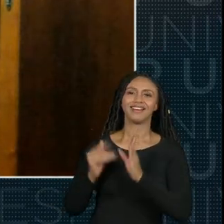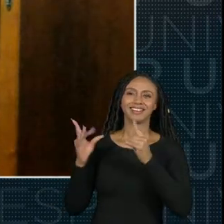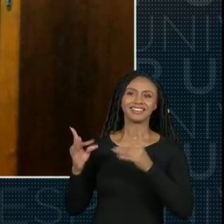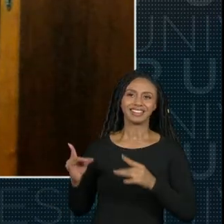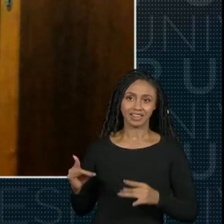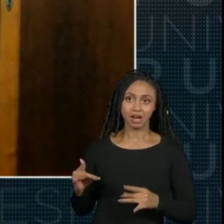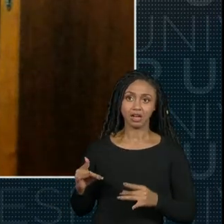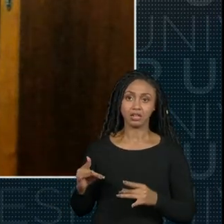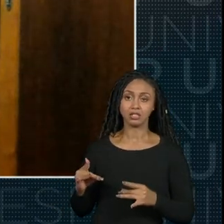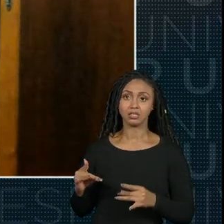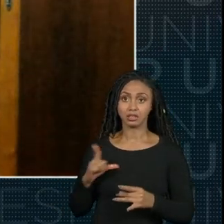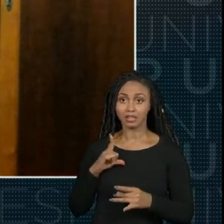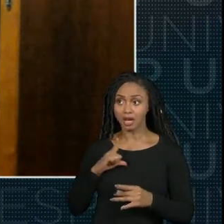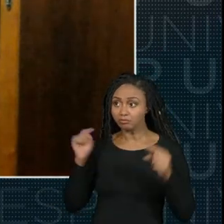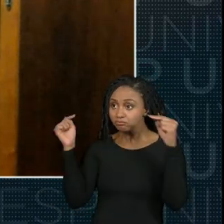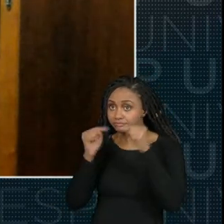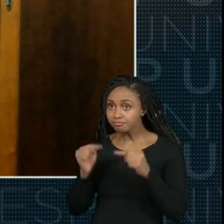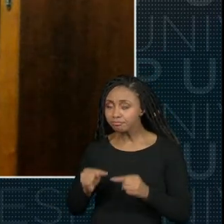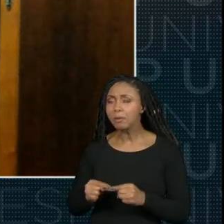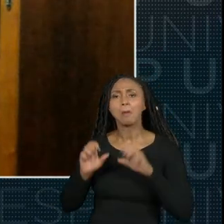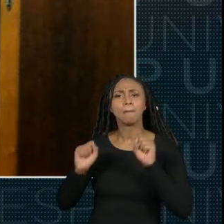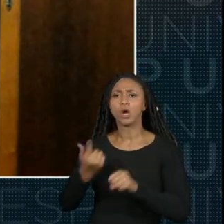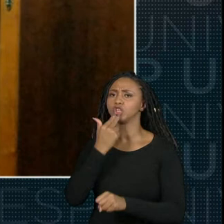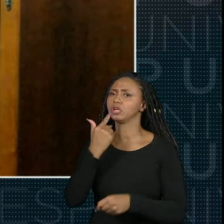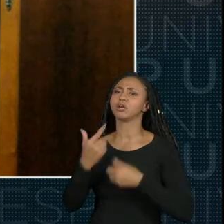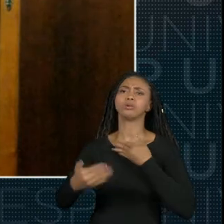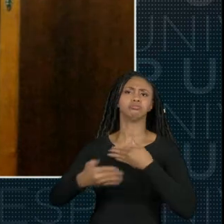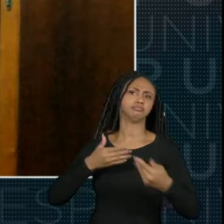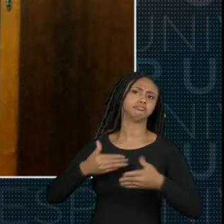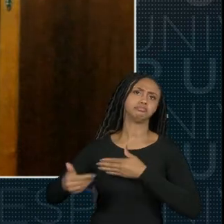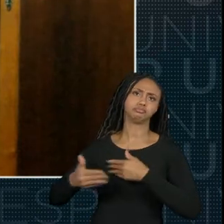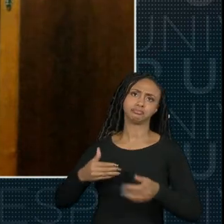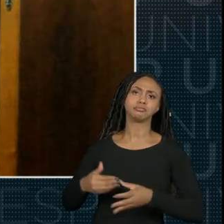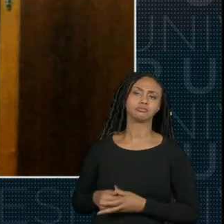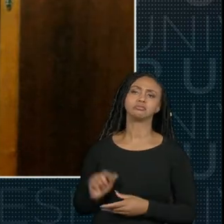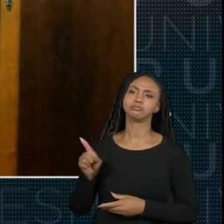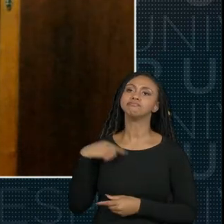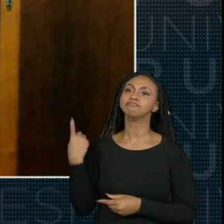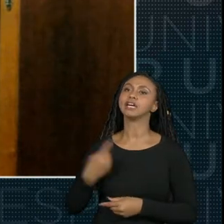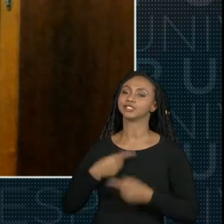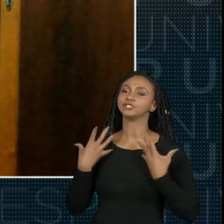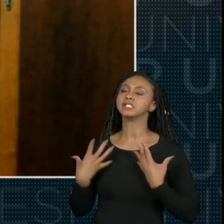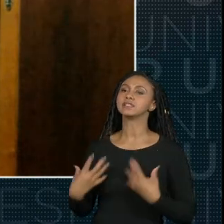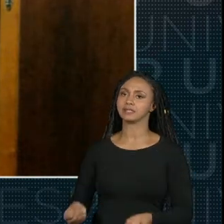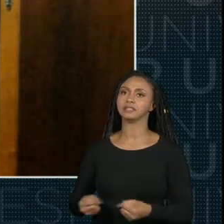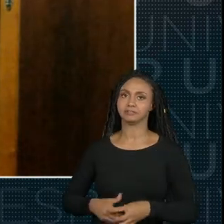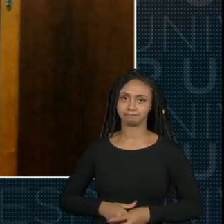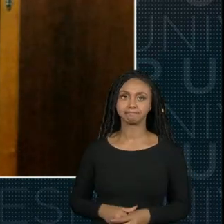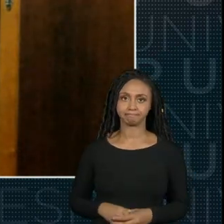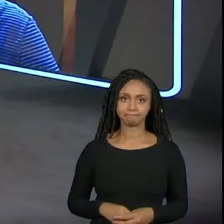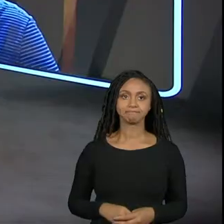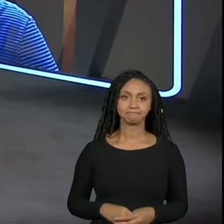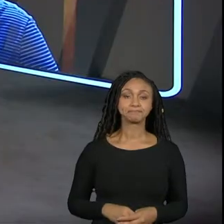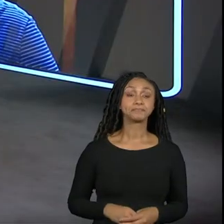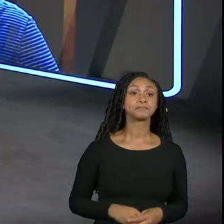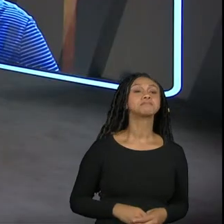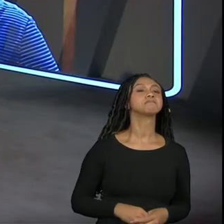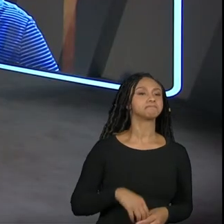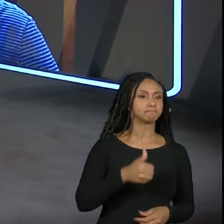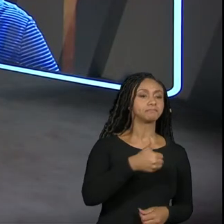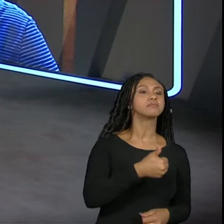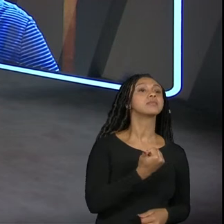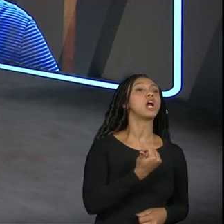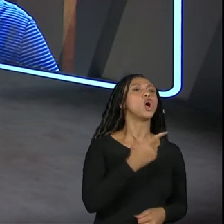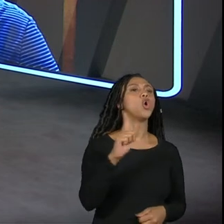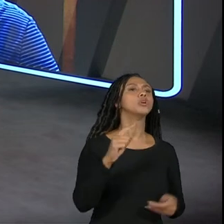expõe na documentação podem estar em qualquer idioma que não vão ser recusados tá aí estou perguntando